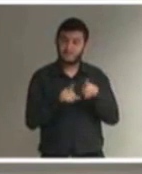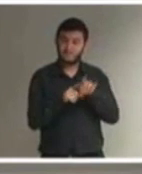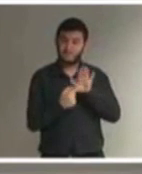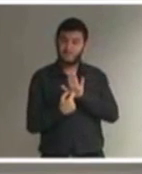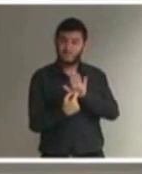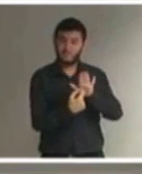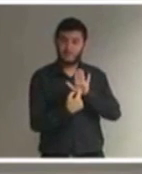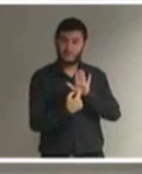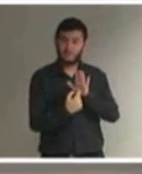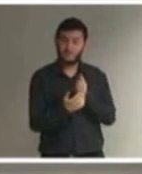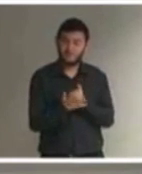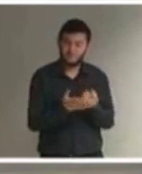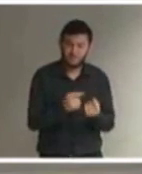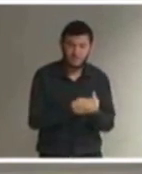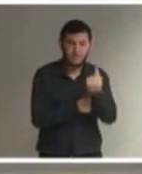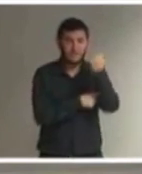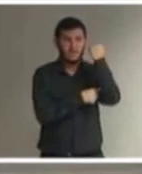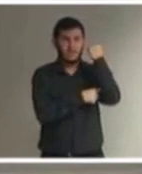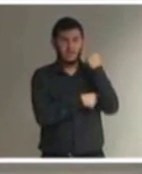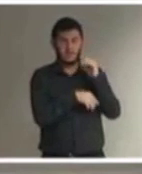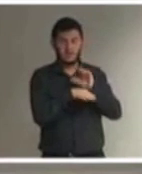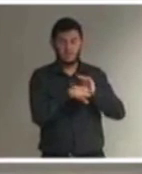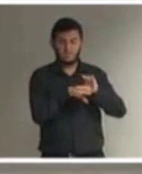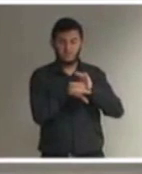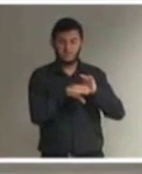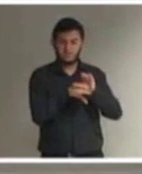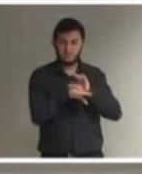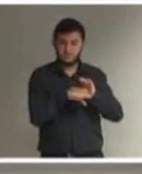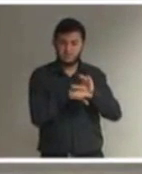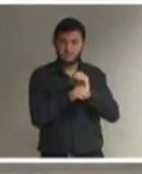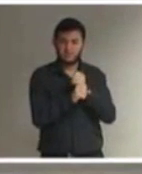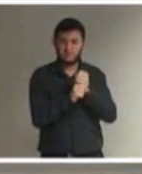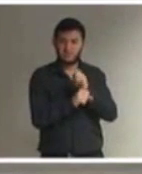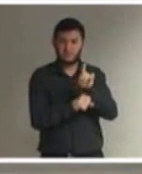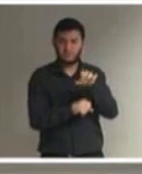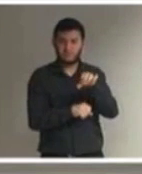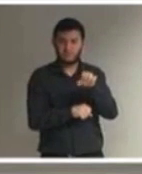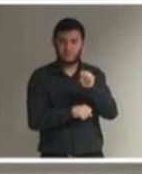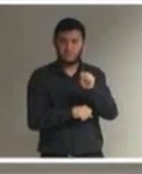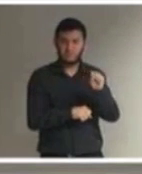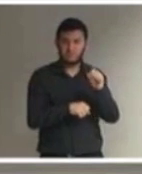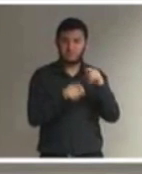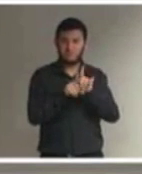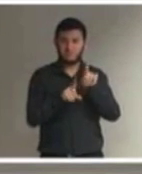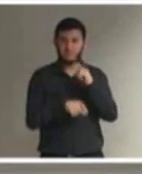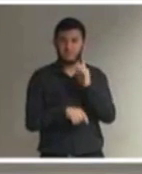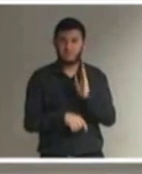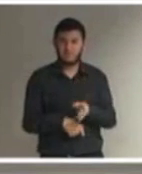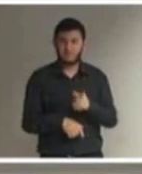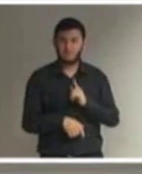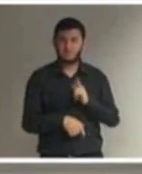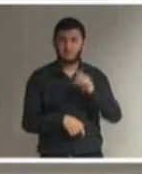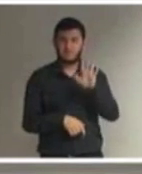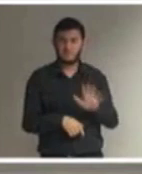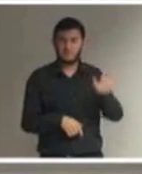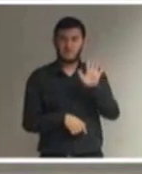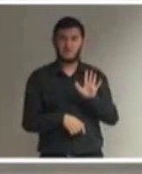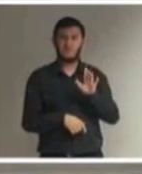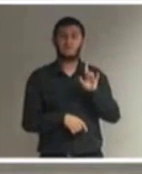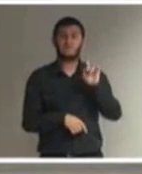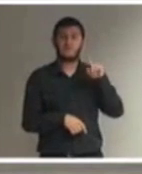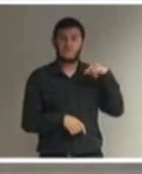da Constituição de 1988 e o que é que nós tivemos no Brasil após essa Constituição.